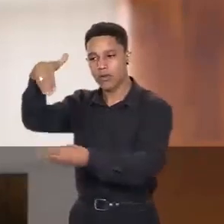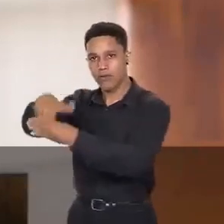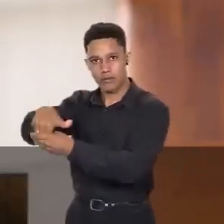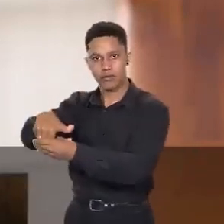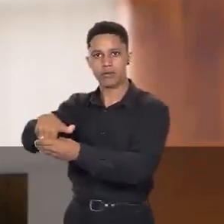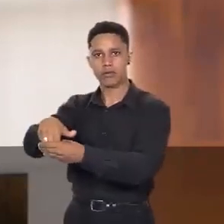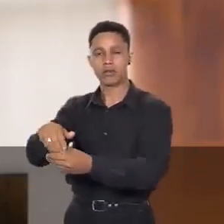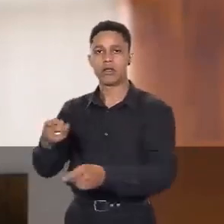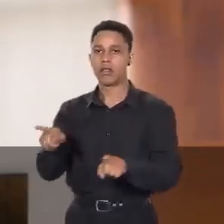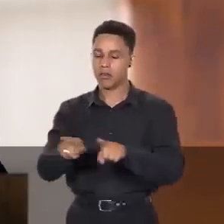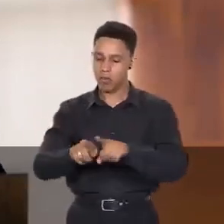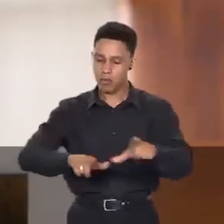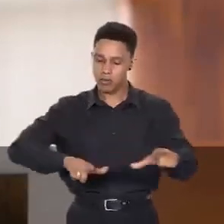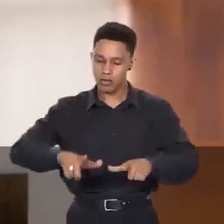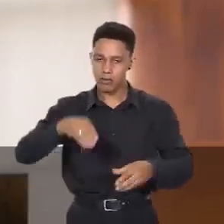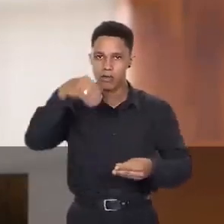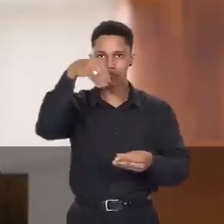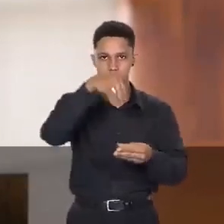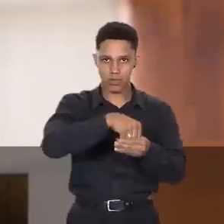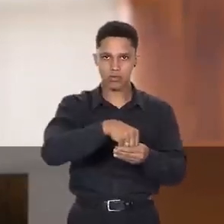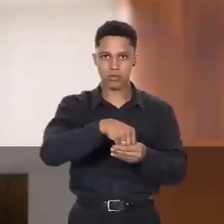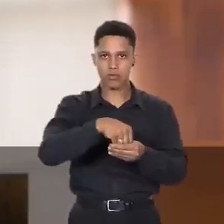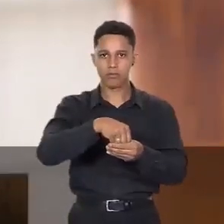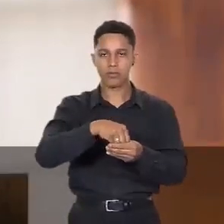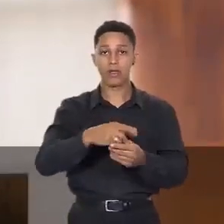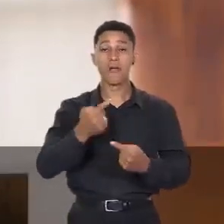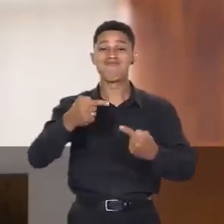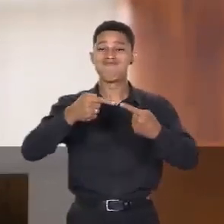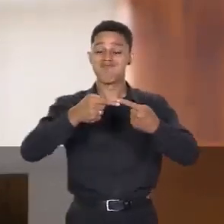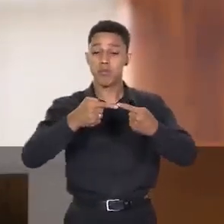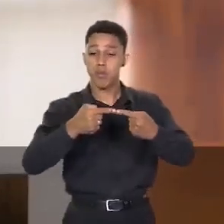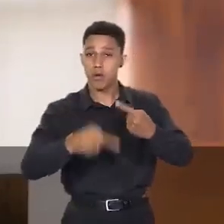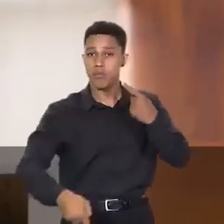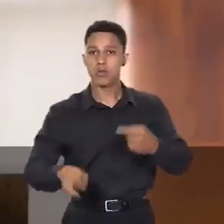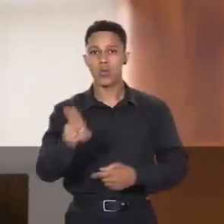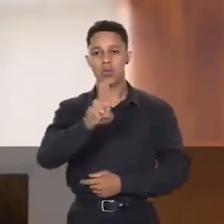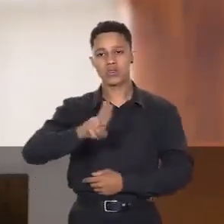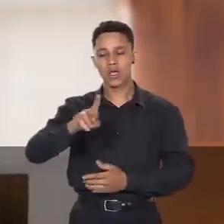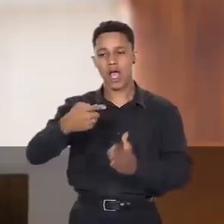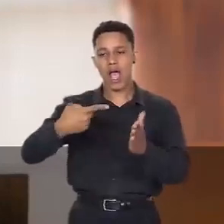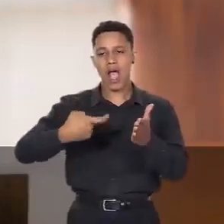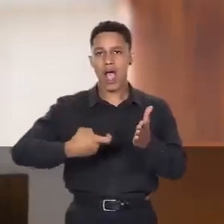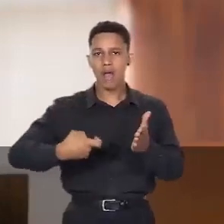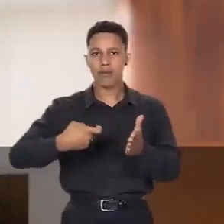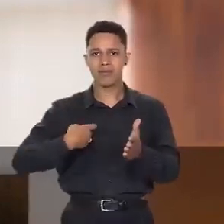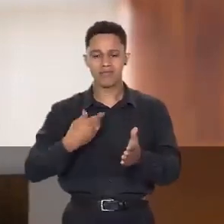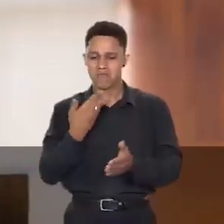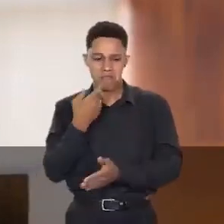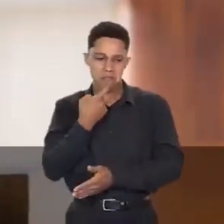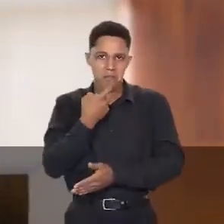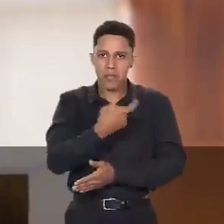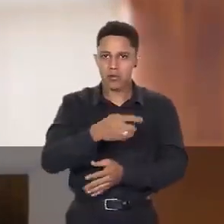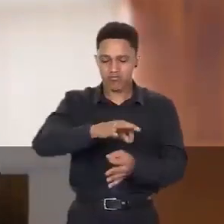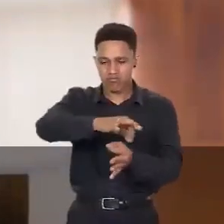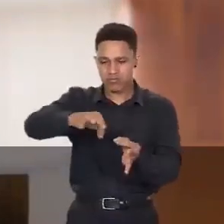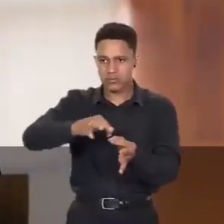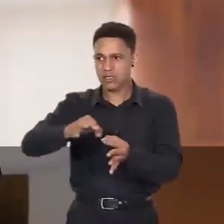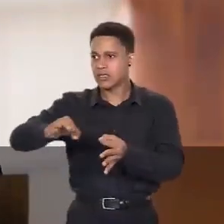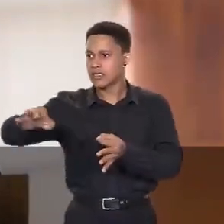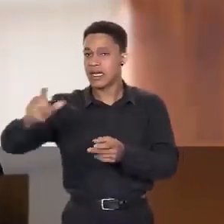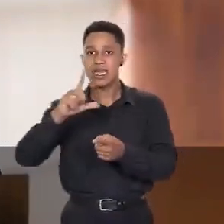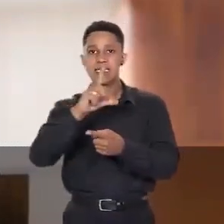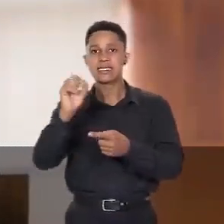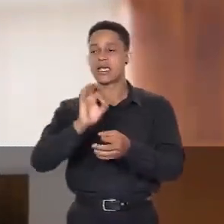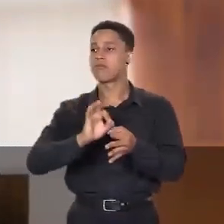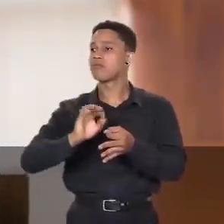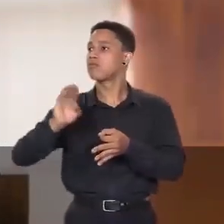dos servidores e mesários, está proibido o porte de arma em um raio de 100 metros de todas